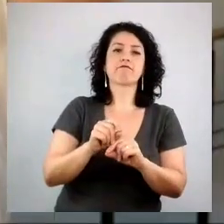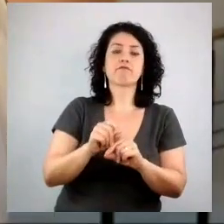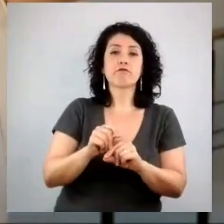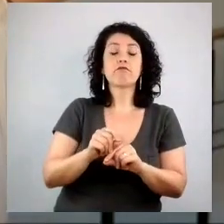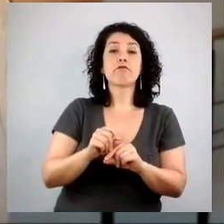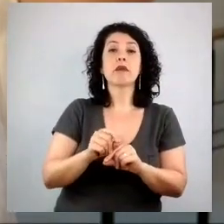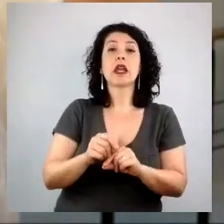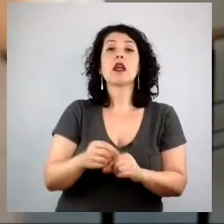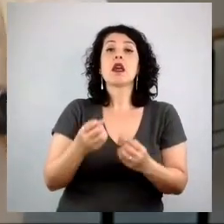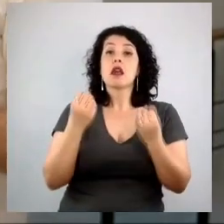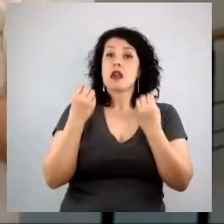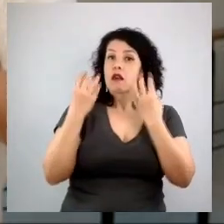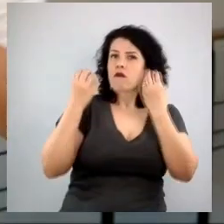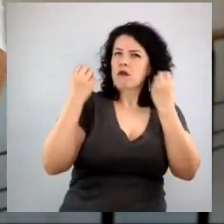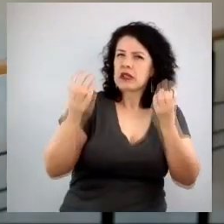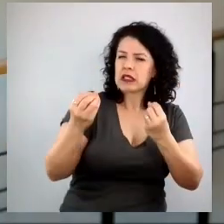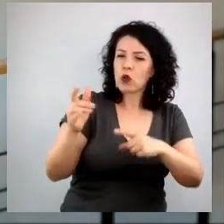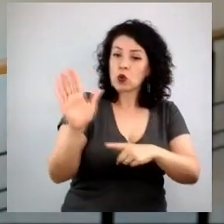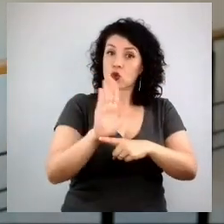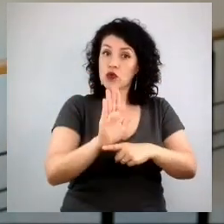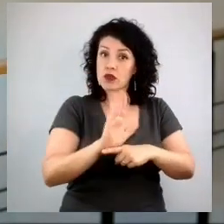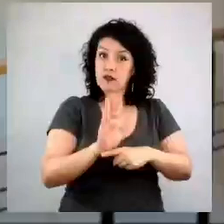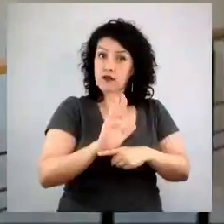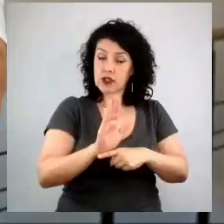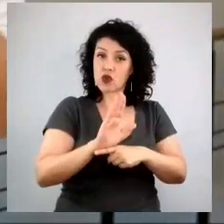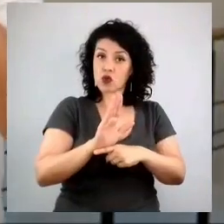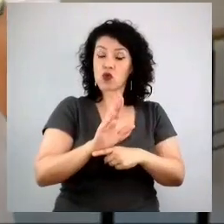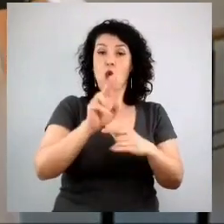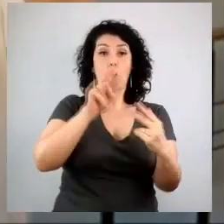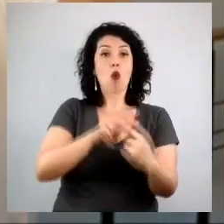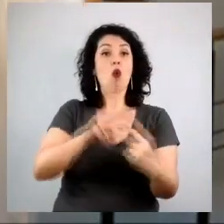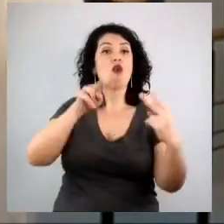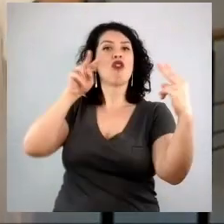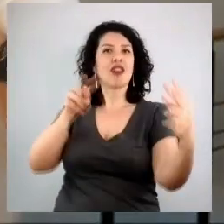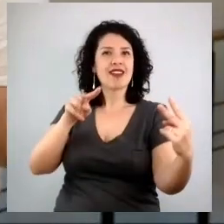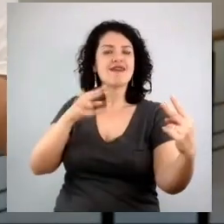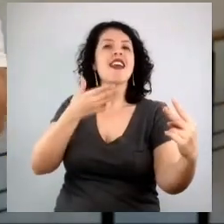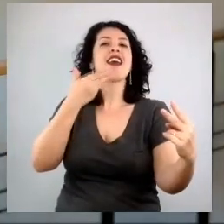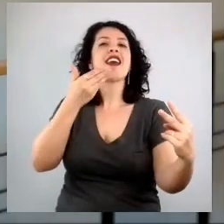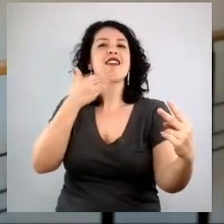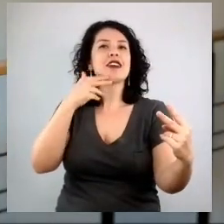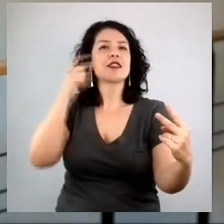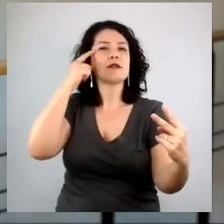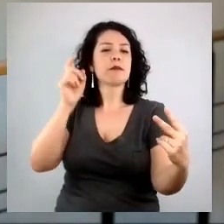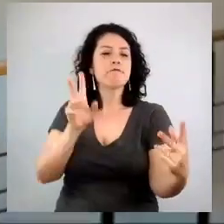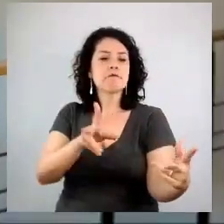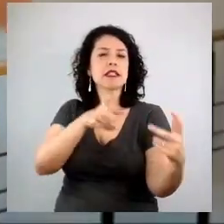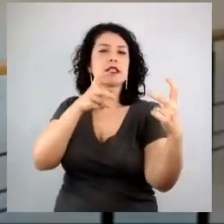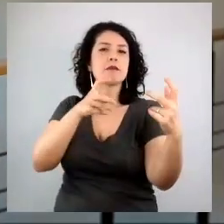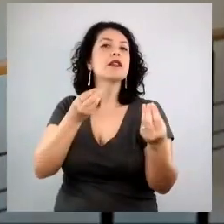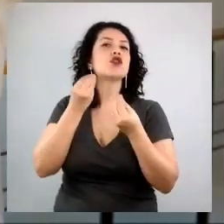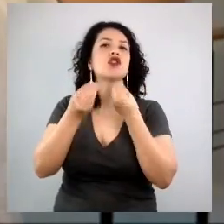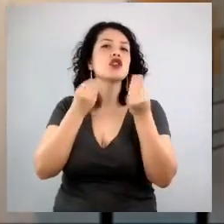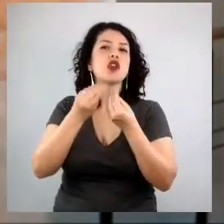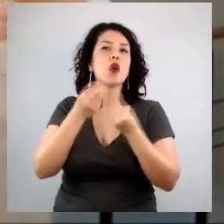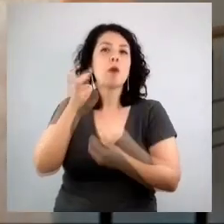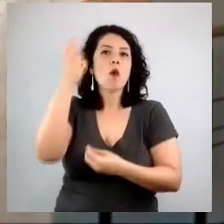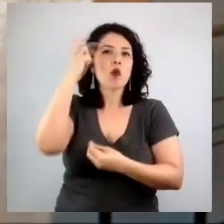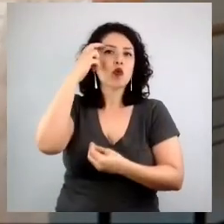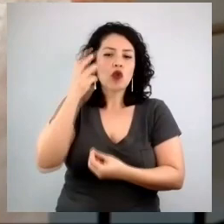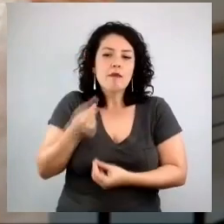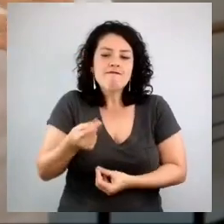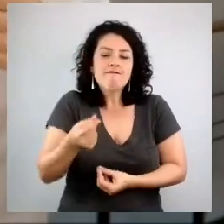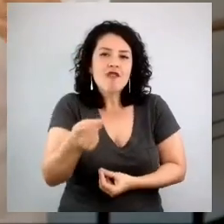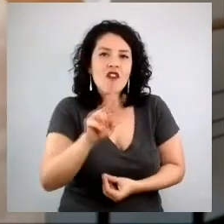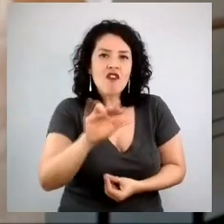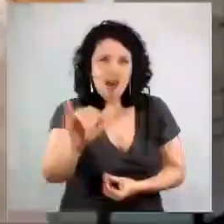enxergar essa cauda longa, para conseguir enxergar esses comportamentos de cultura que vão ter mais perenidade. E é